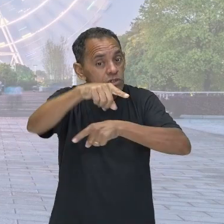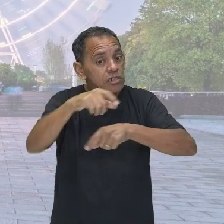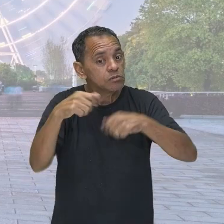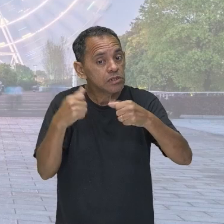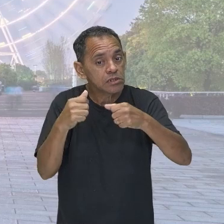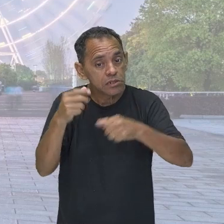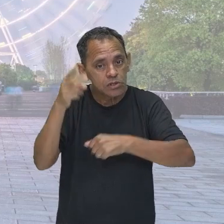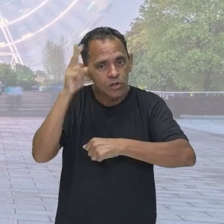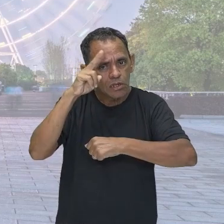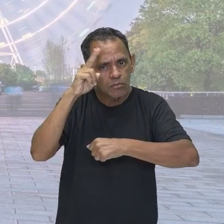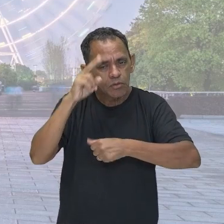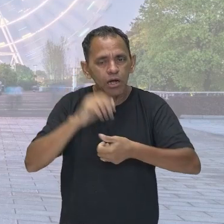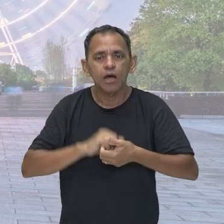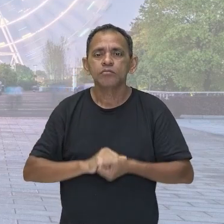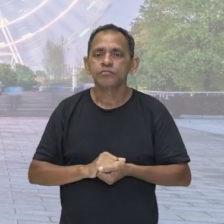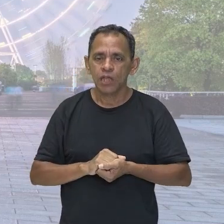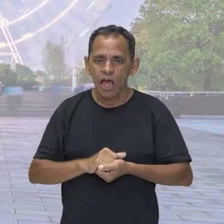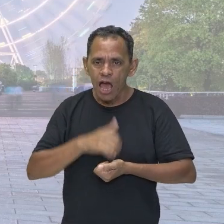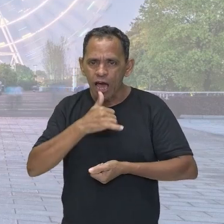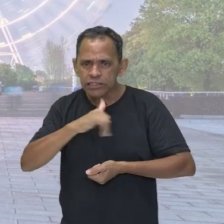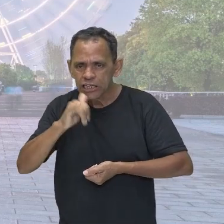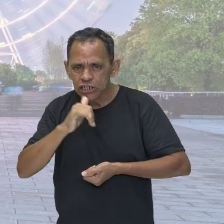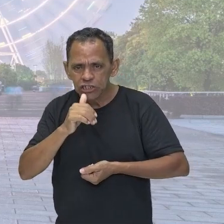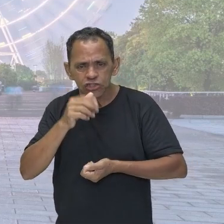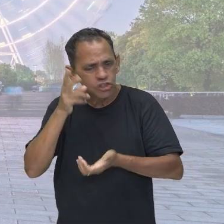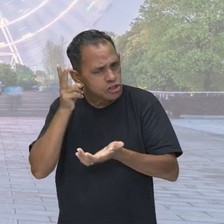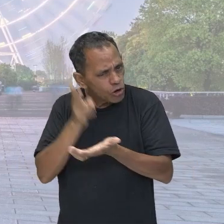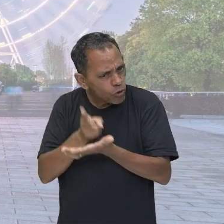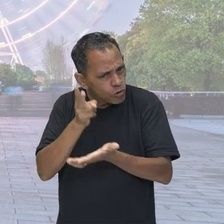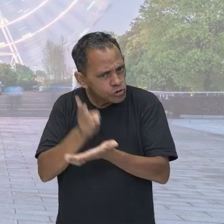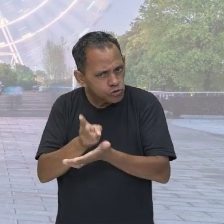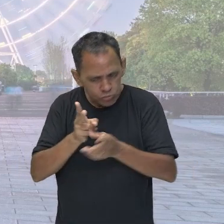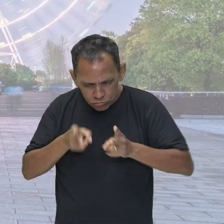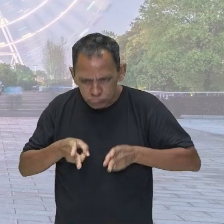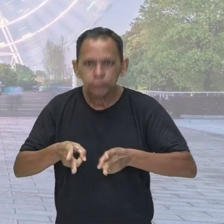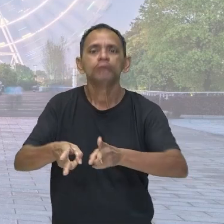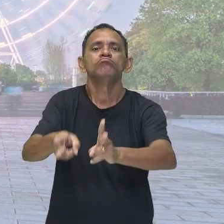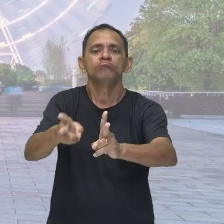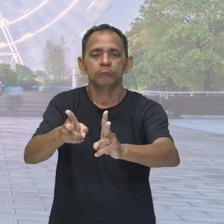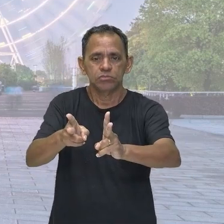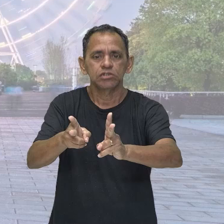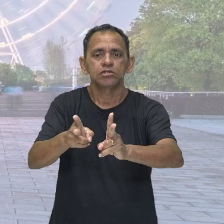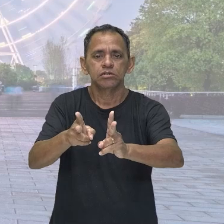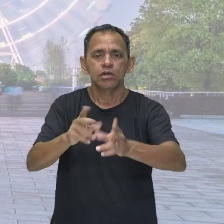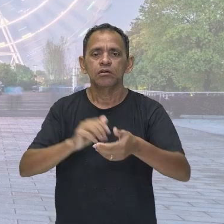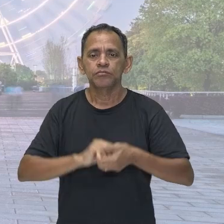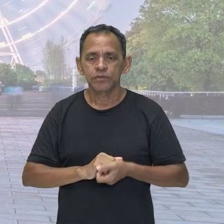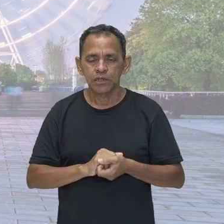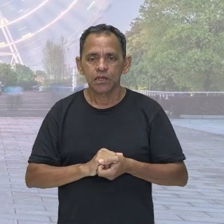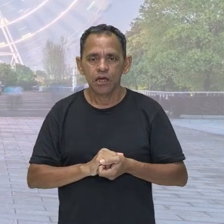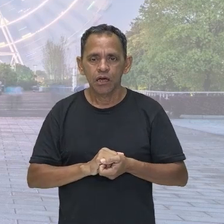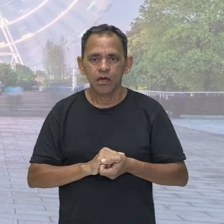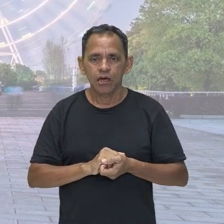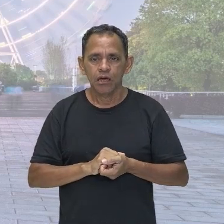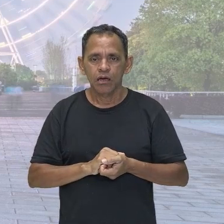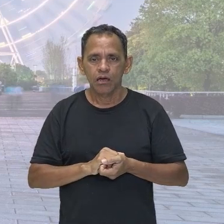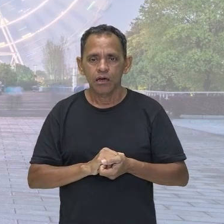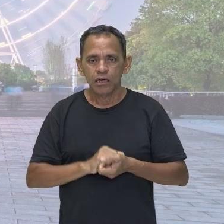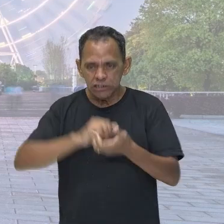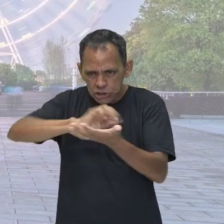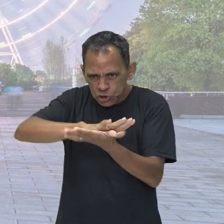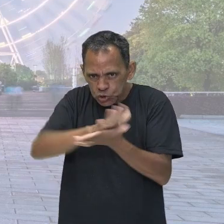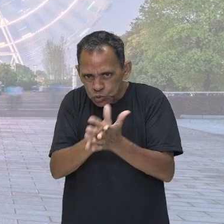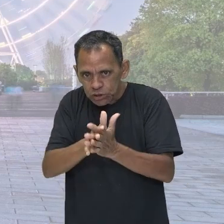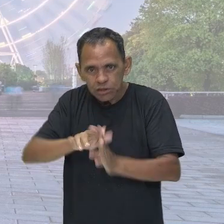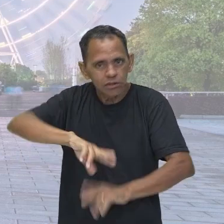sempre se conserva. Ela não é criada, não é destruída. Ela se transforma de uma em outra. E agora, eu quero te